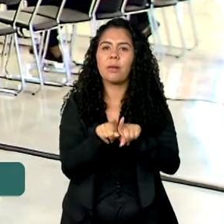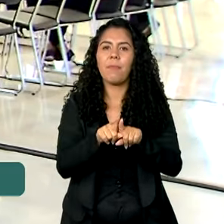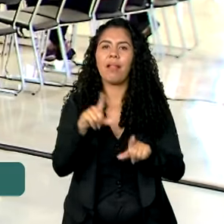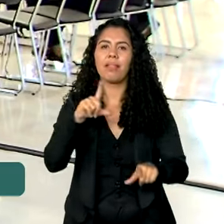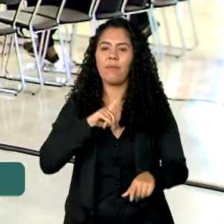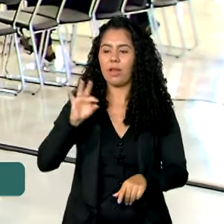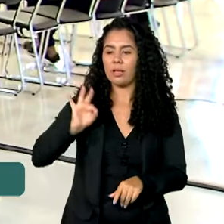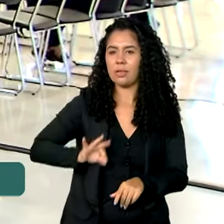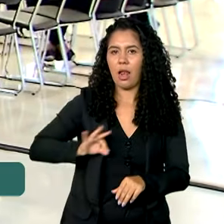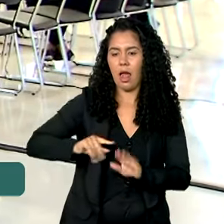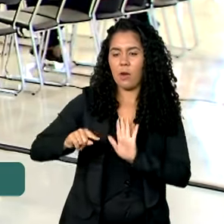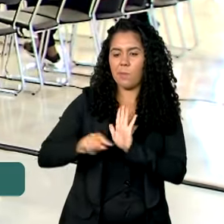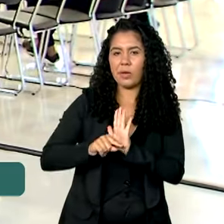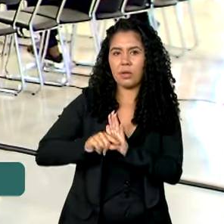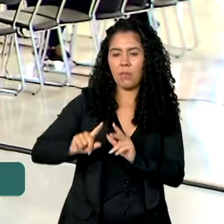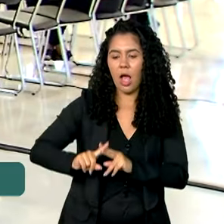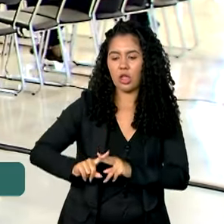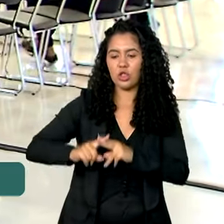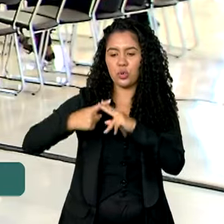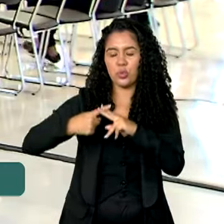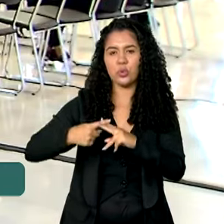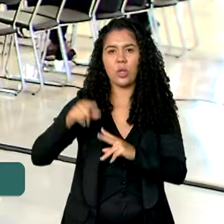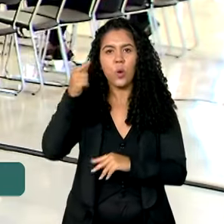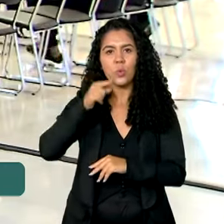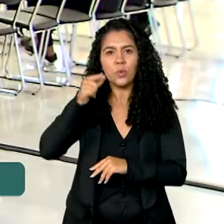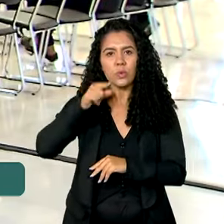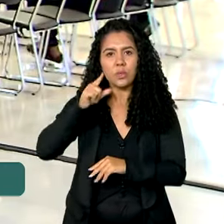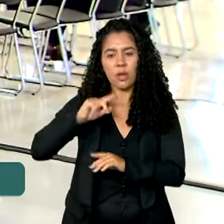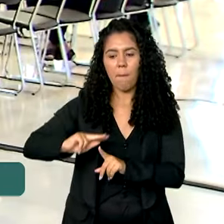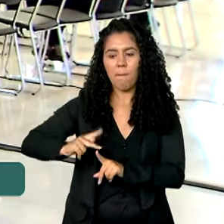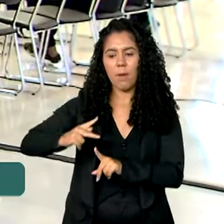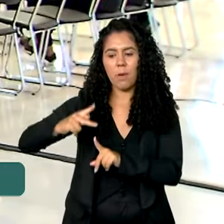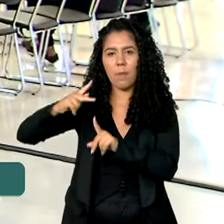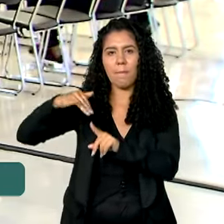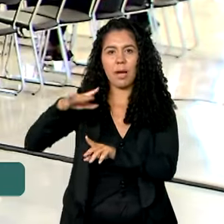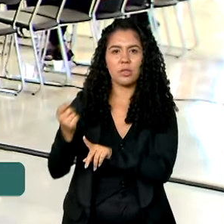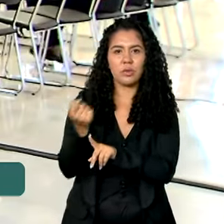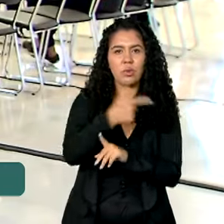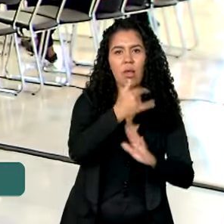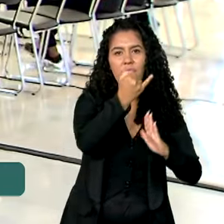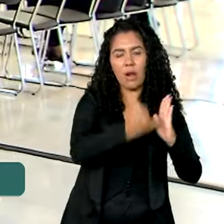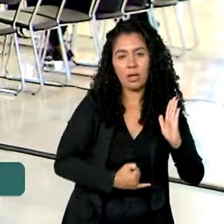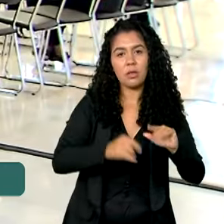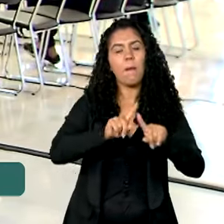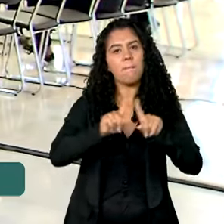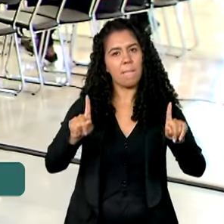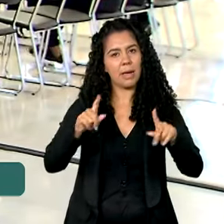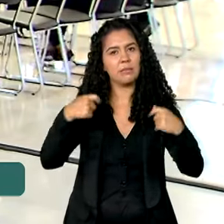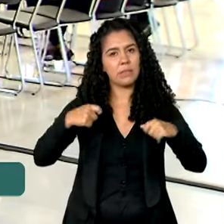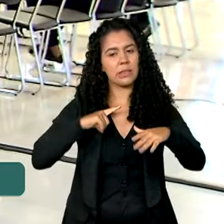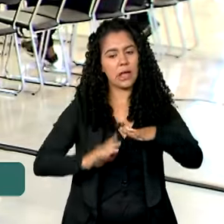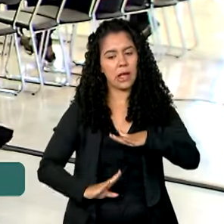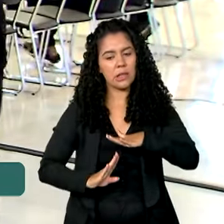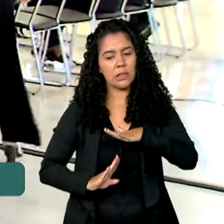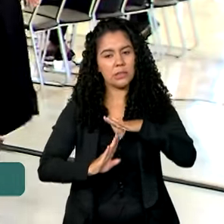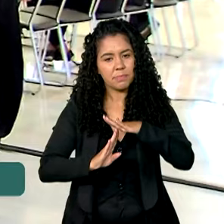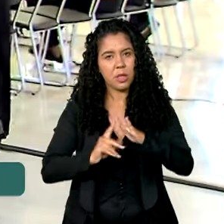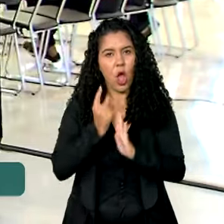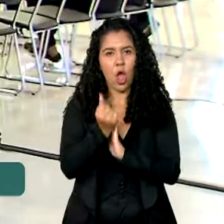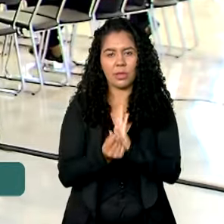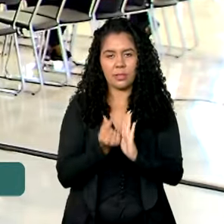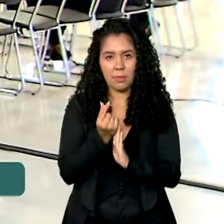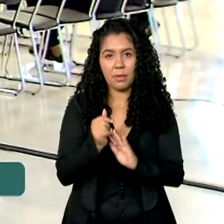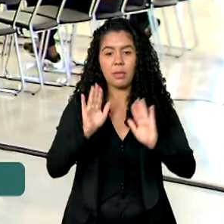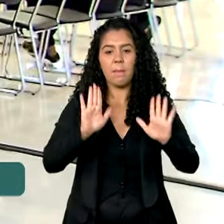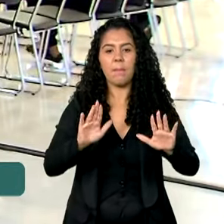que continuará a ter aumento real, ou seja, acima da inflação, mas dentro dos limites do orçamento. Isso significa que o